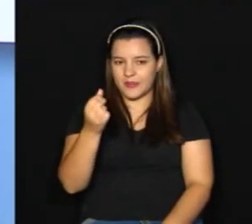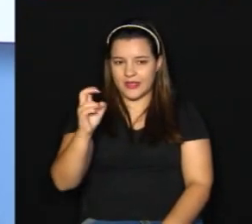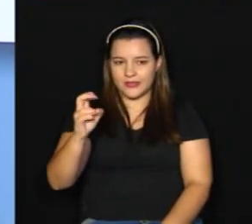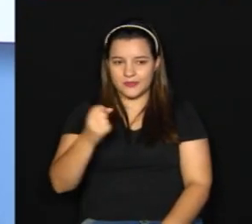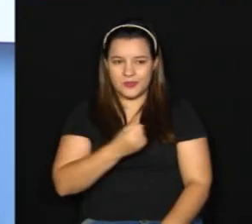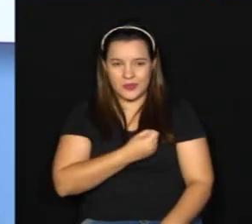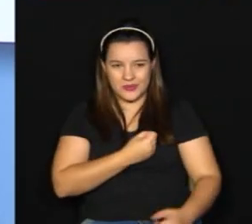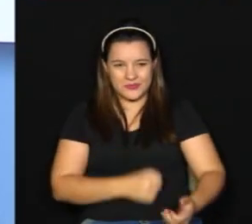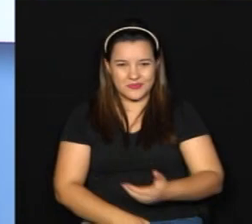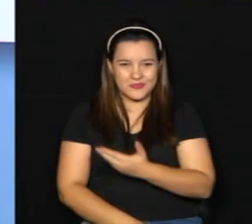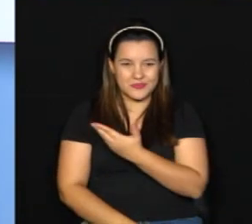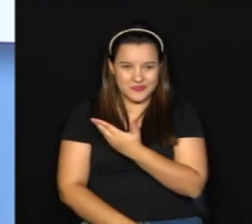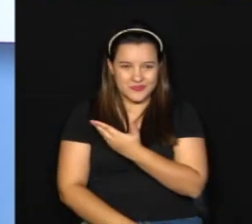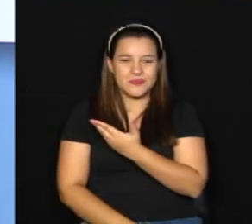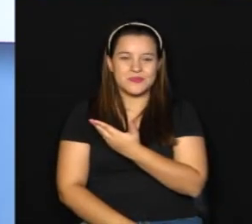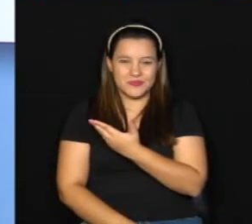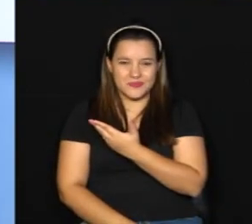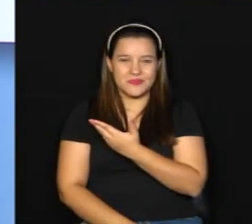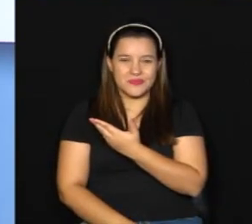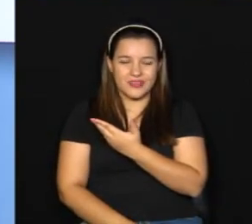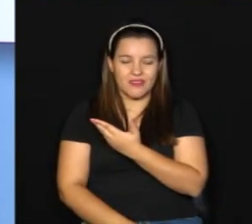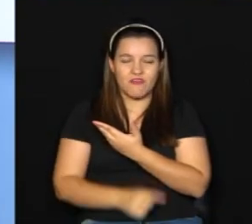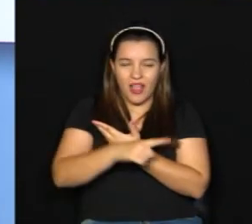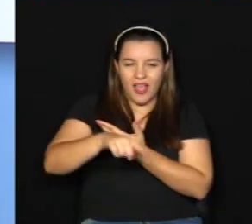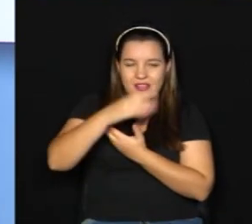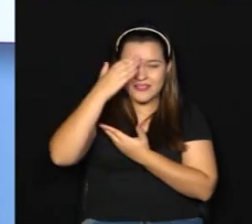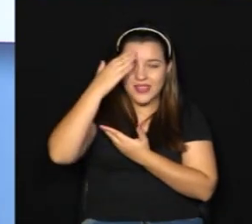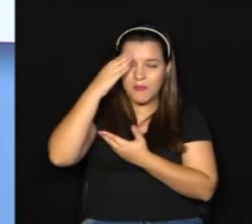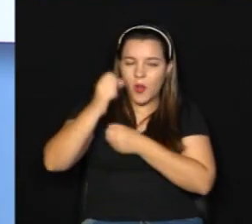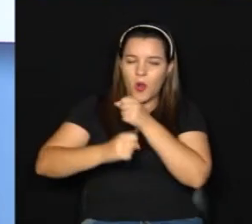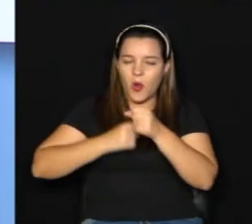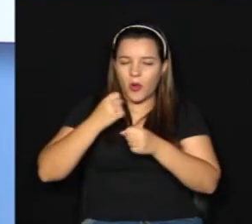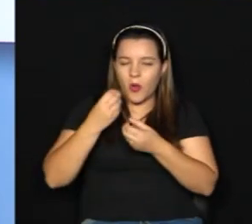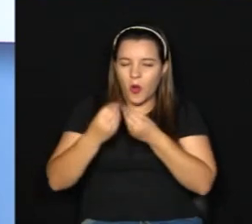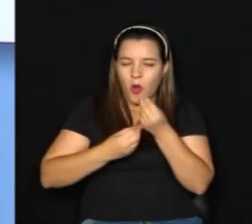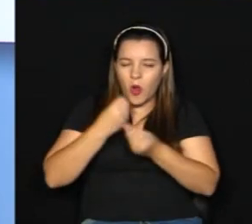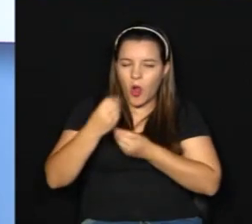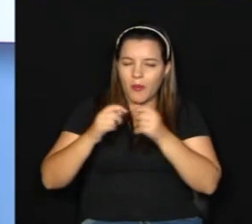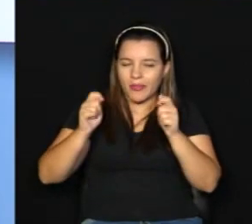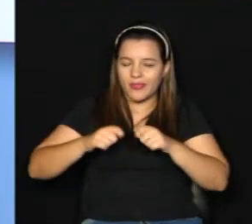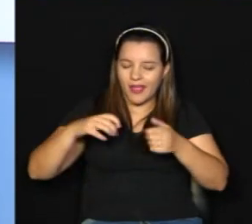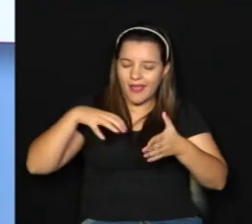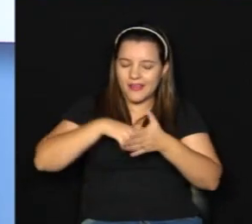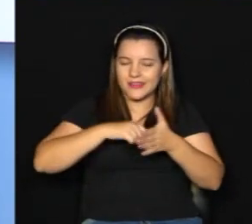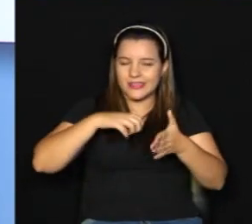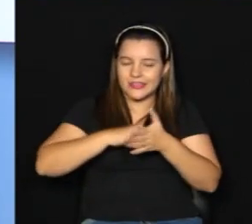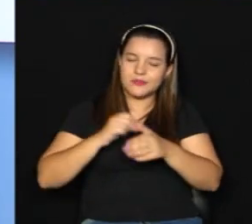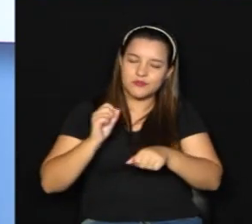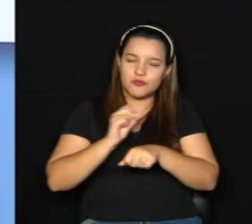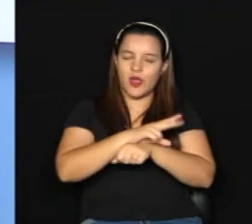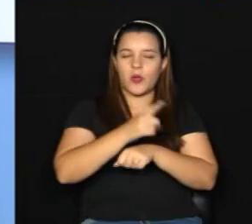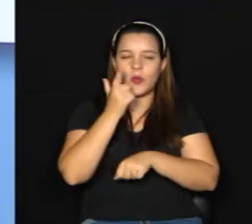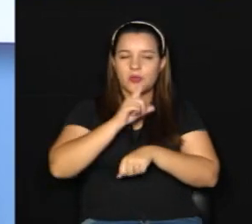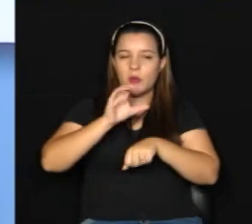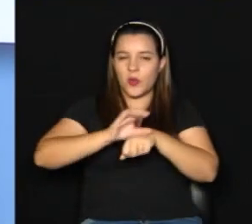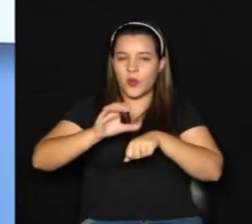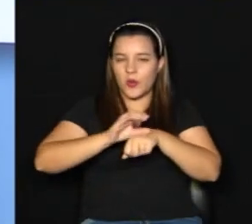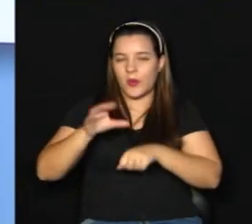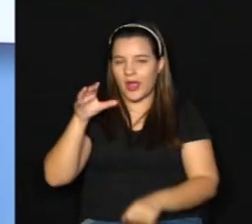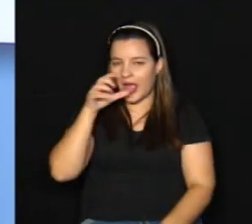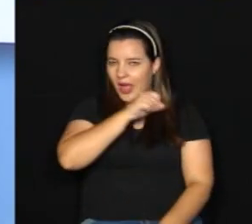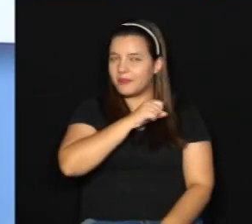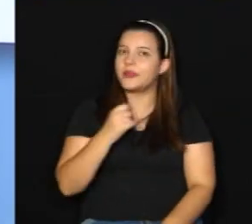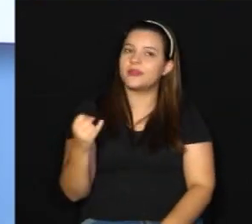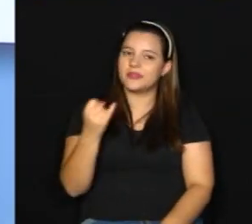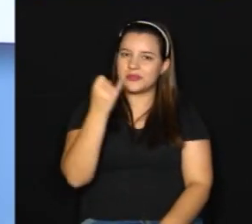8233. E você fica sabendo como pode se inscrever nessa vaga para fazer esse curso, um curso rápido e